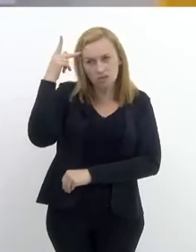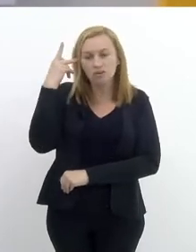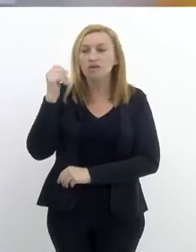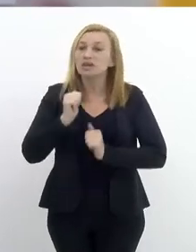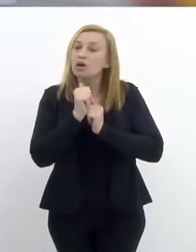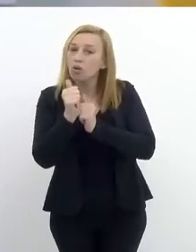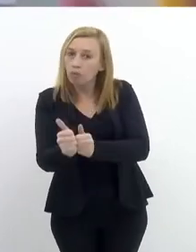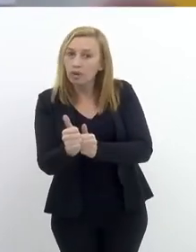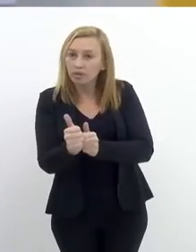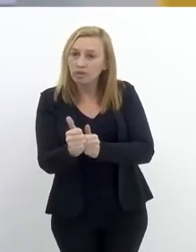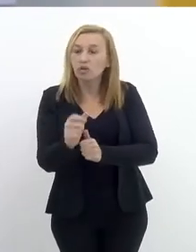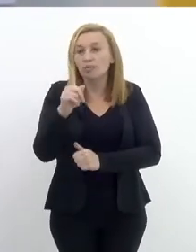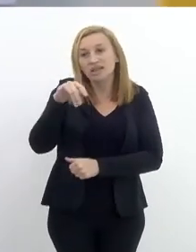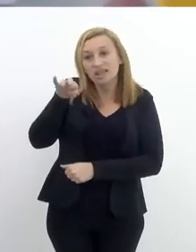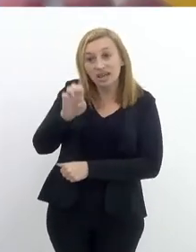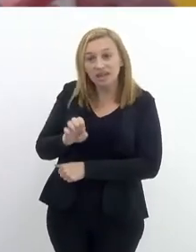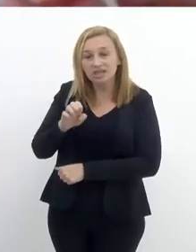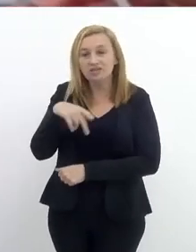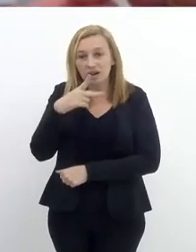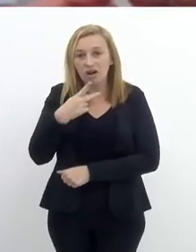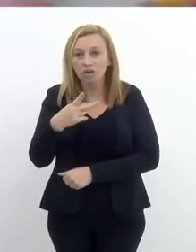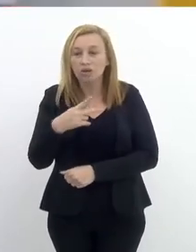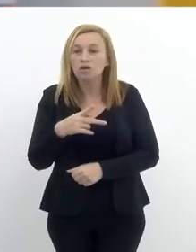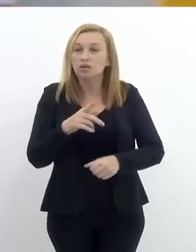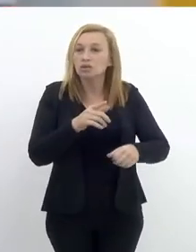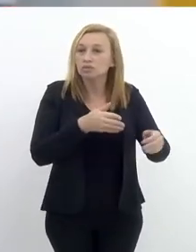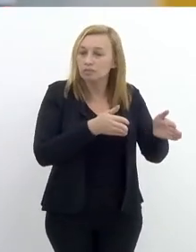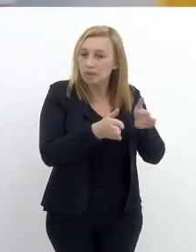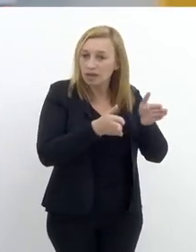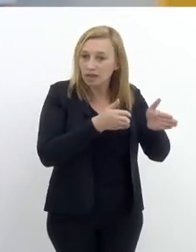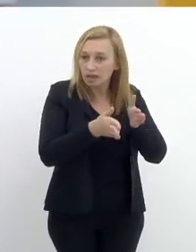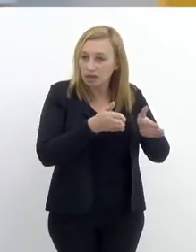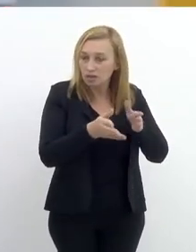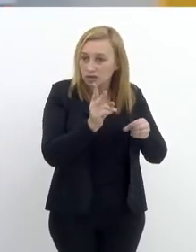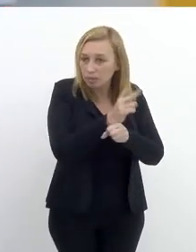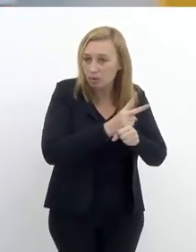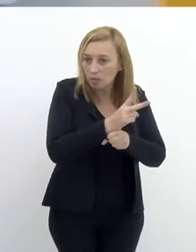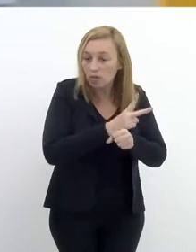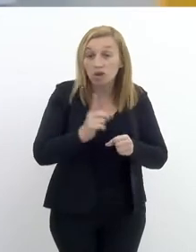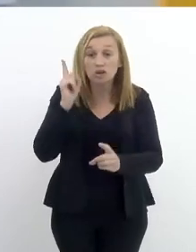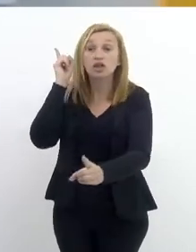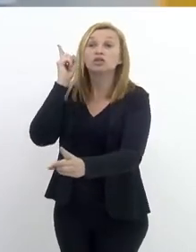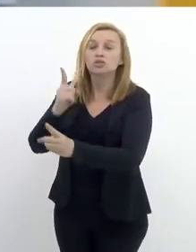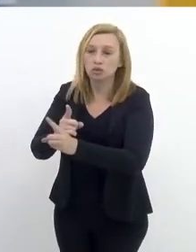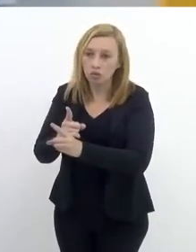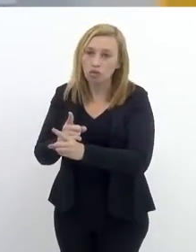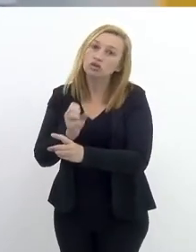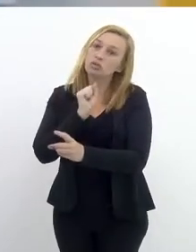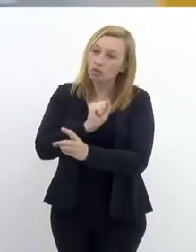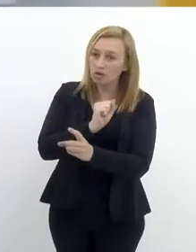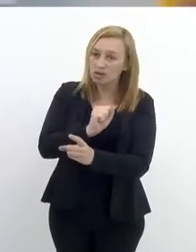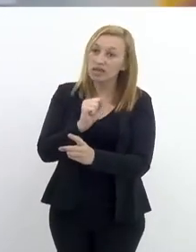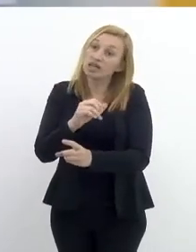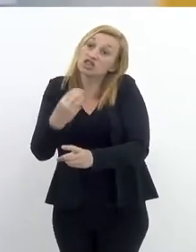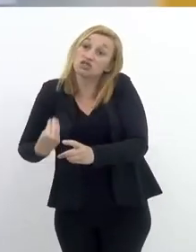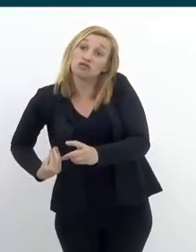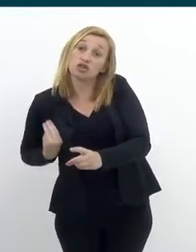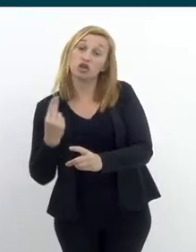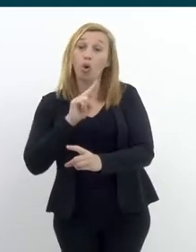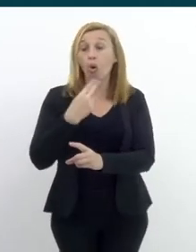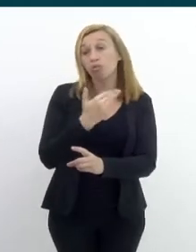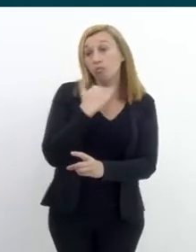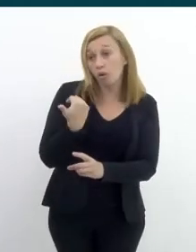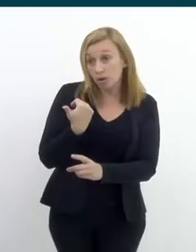fazer esse acompanhamento, como a Adriane falou, esse acompanhamento durante a busca, esse acompanhamento no momento do encontro, que pode ser um encontro